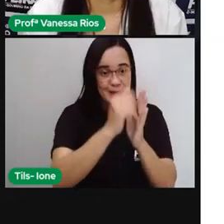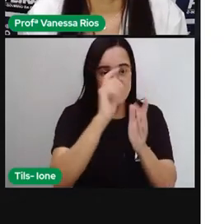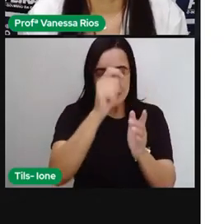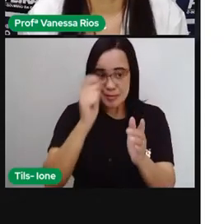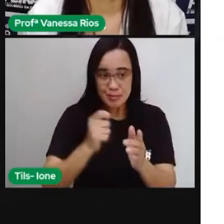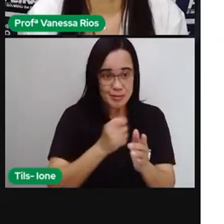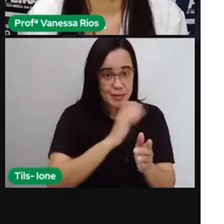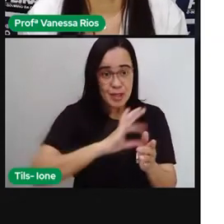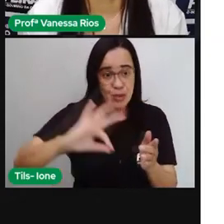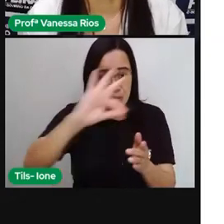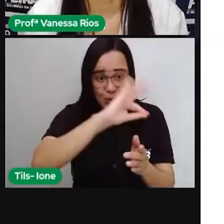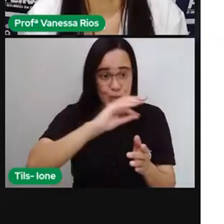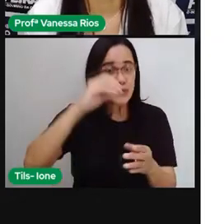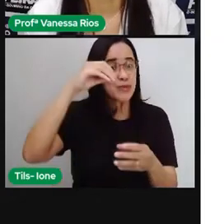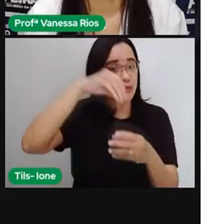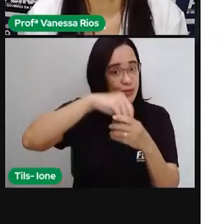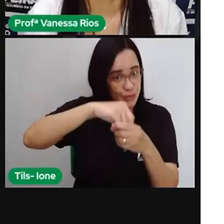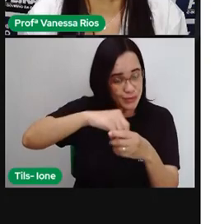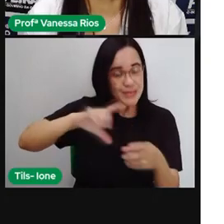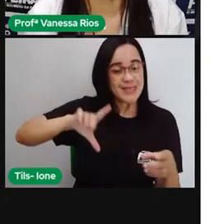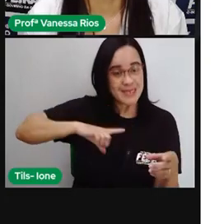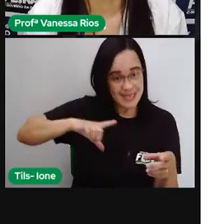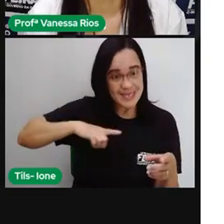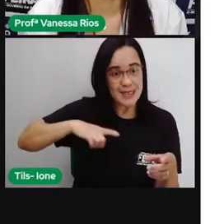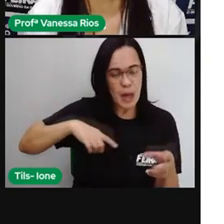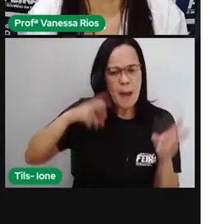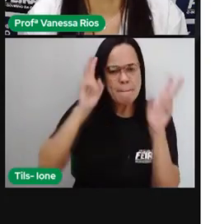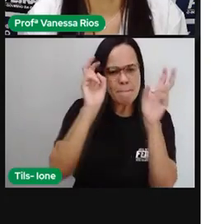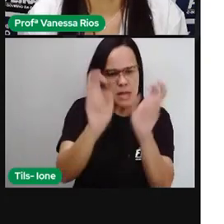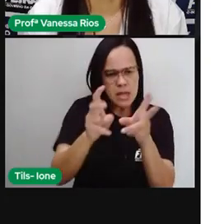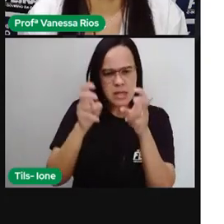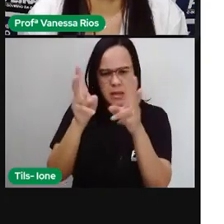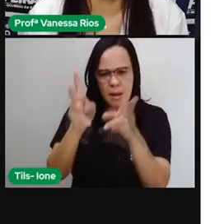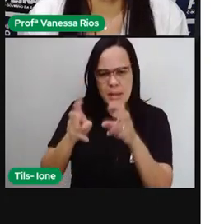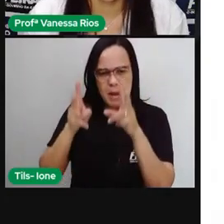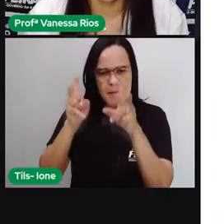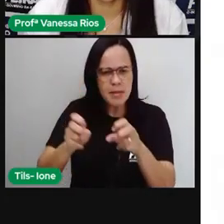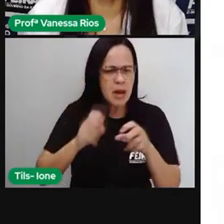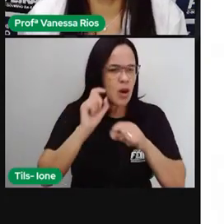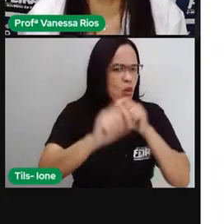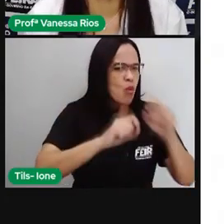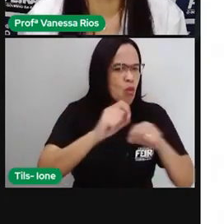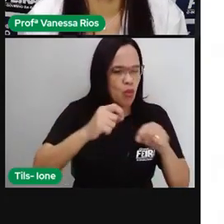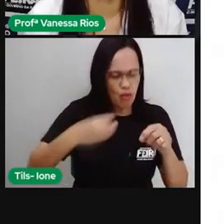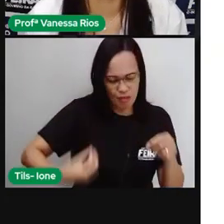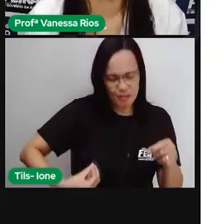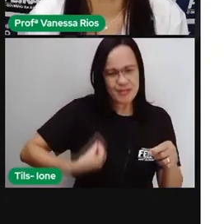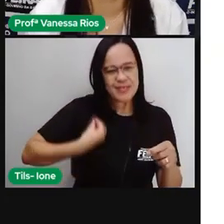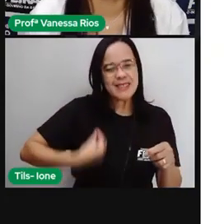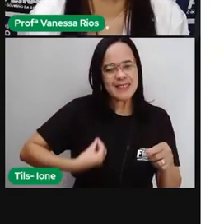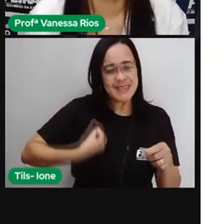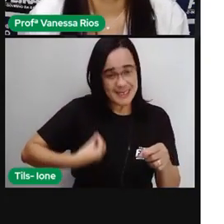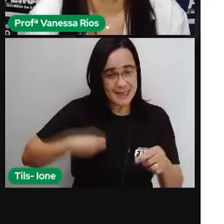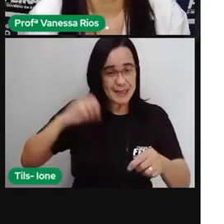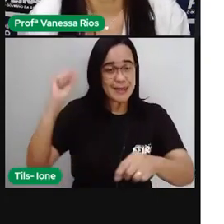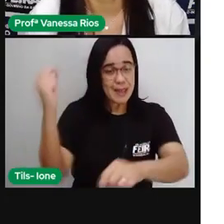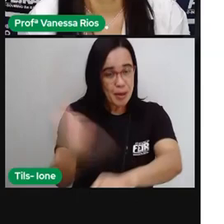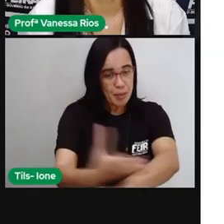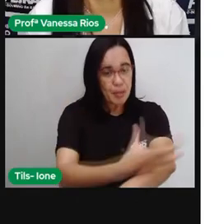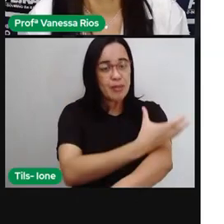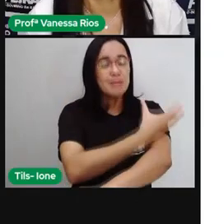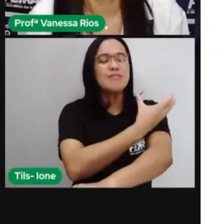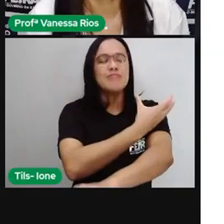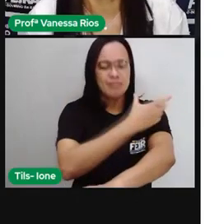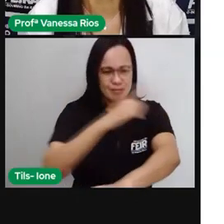E aí a gente percebe que é uma pintura viva e repleta de emoções. Quando ele tenta representar esse